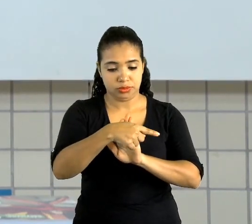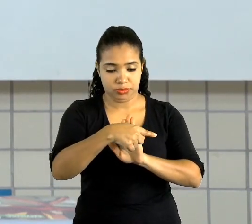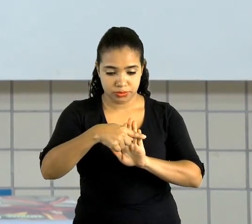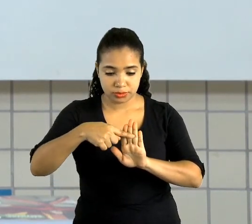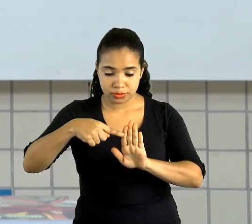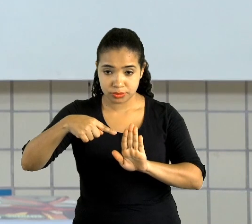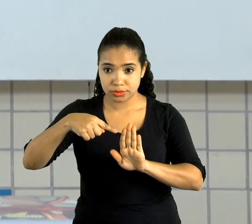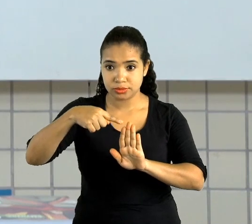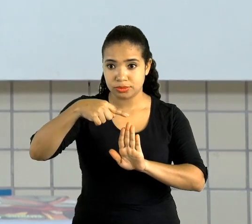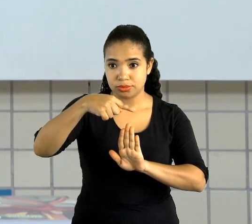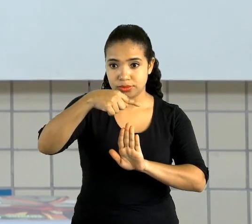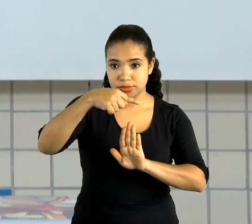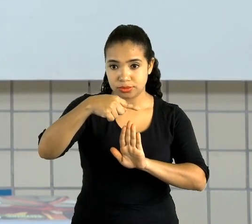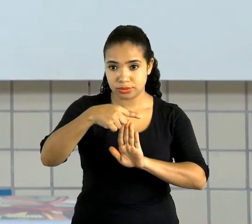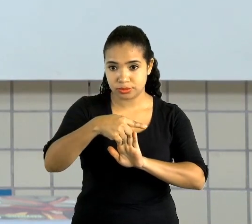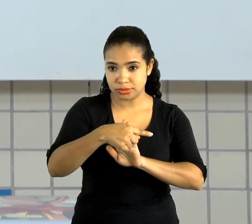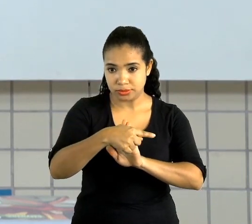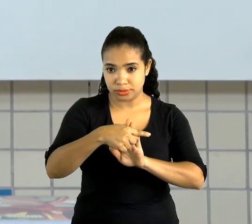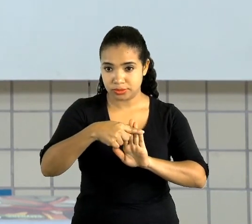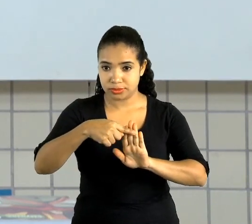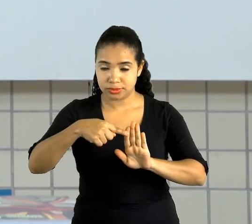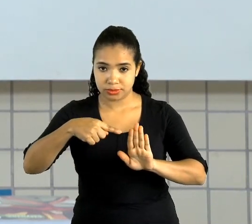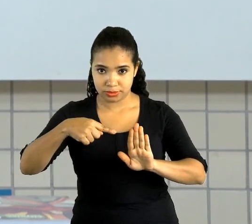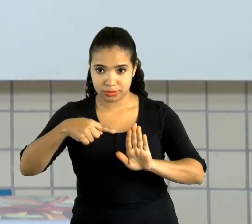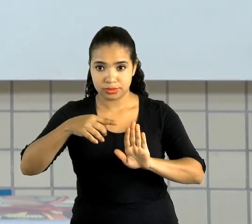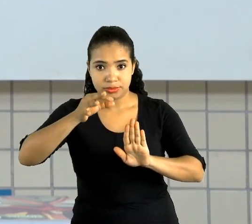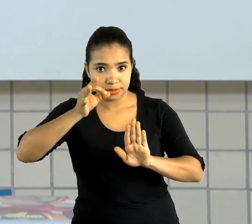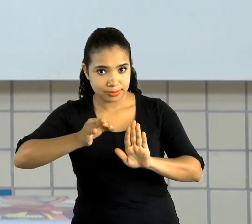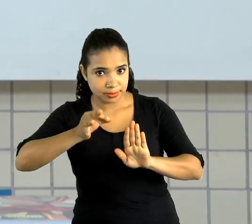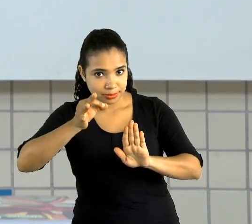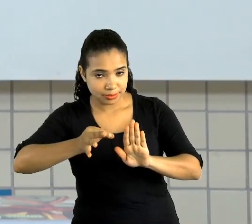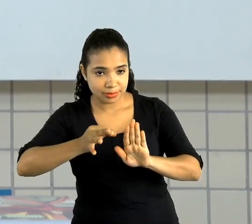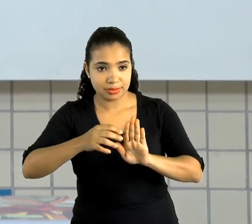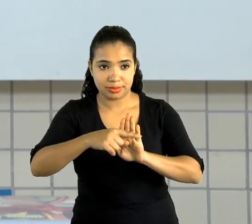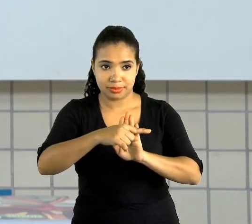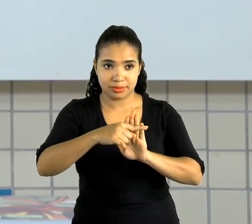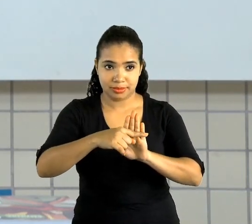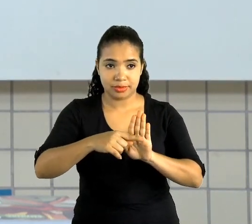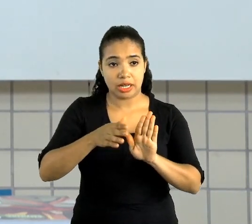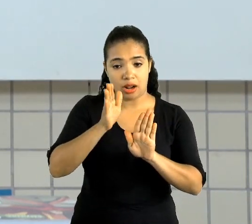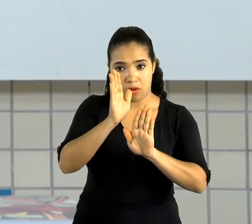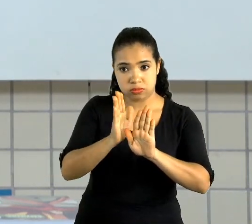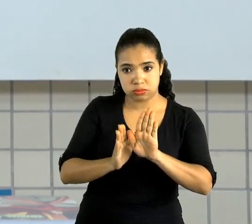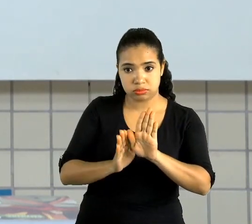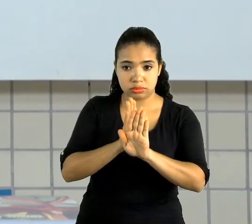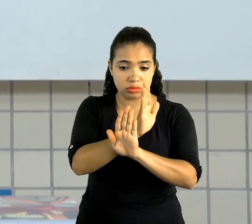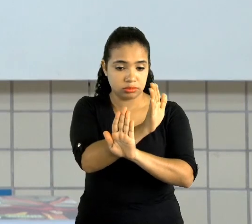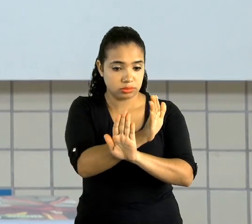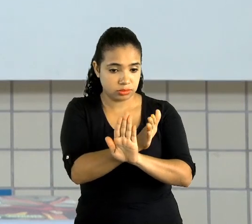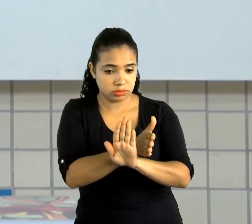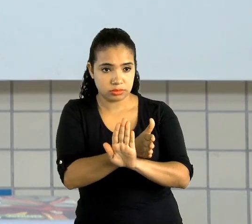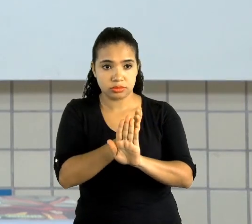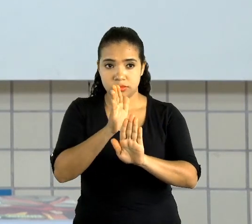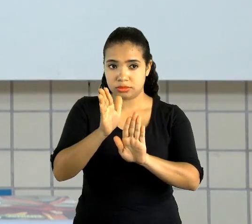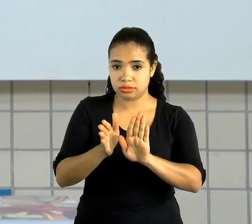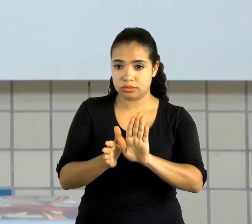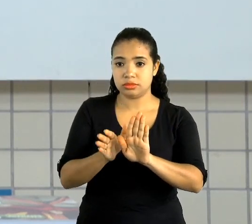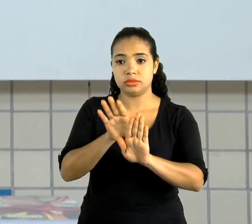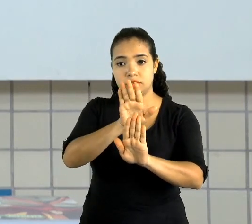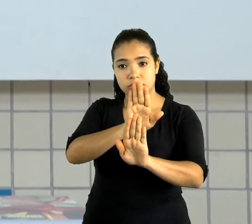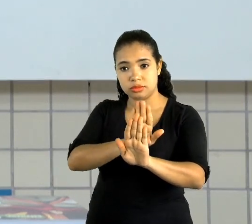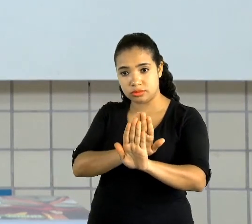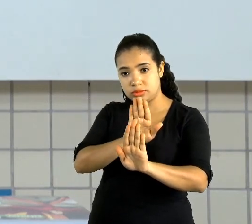As laterais, elas vão ficar retas. Só a parte da frente e a parte de trás que vai ficar no